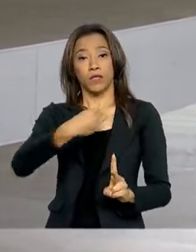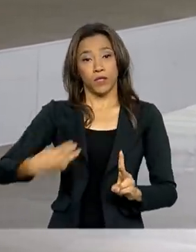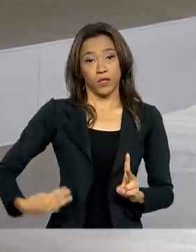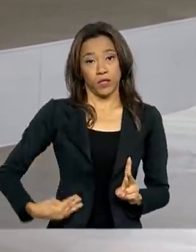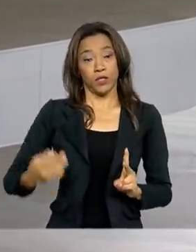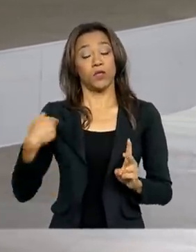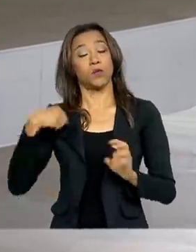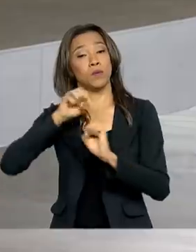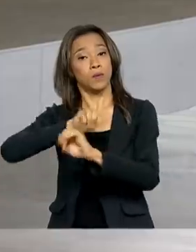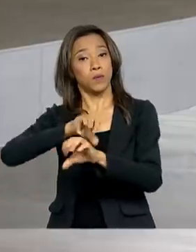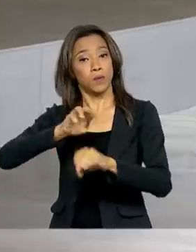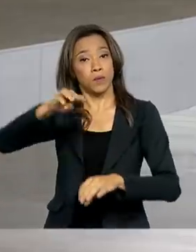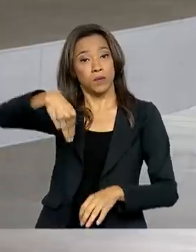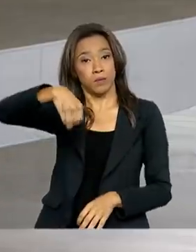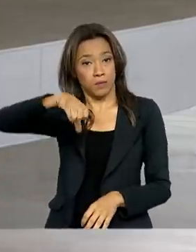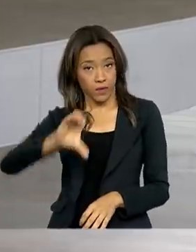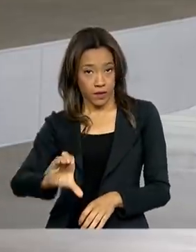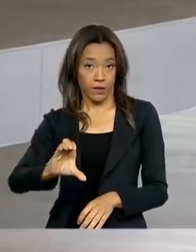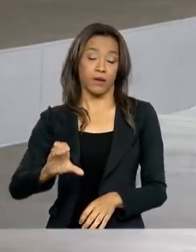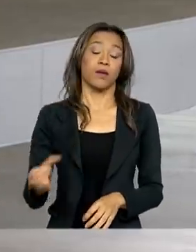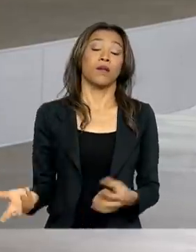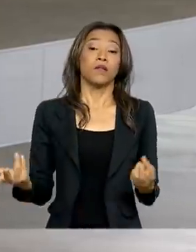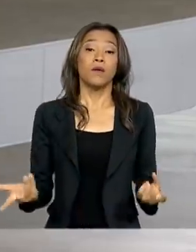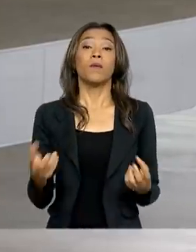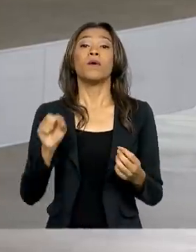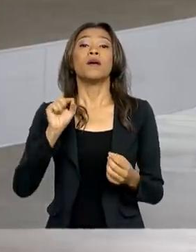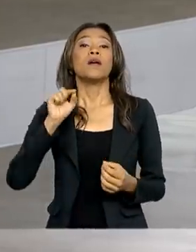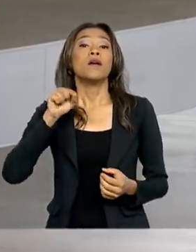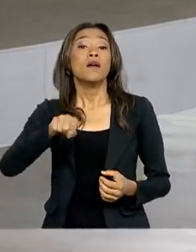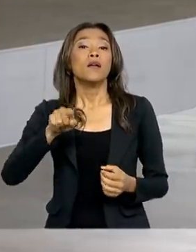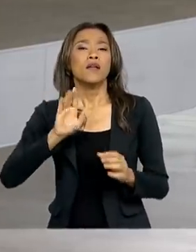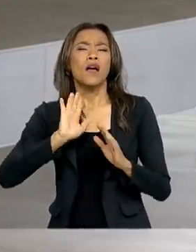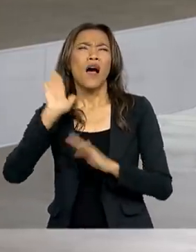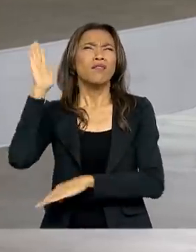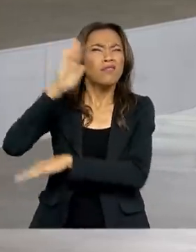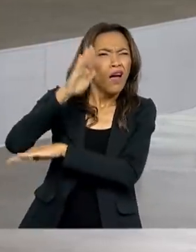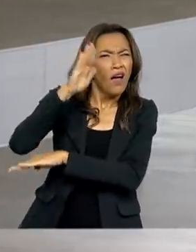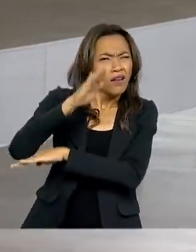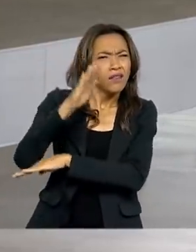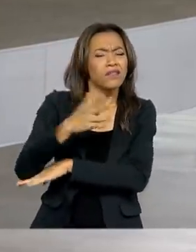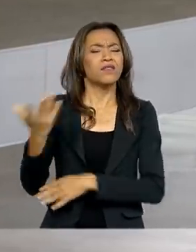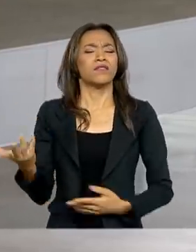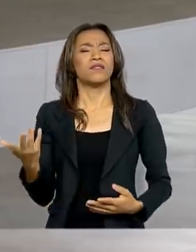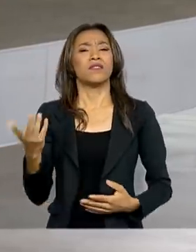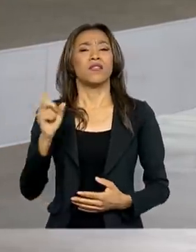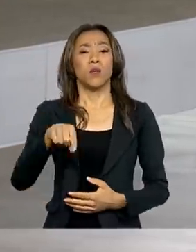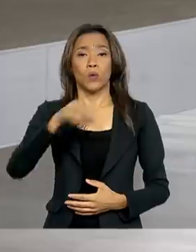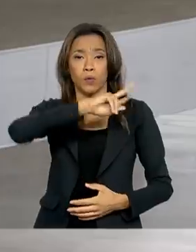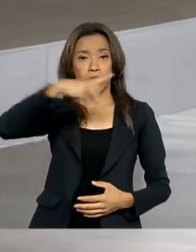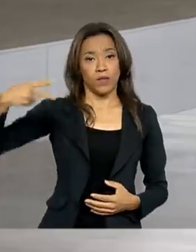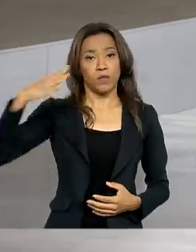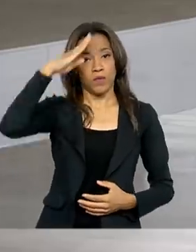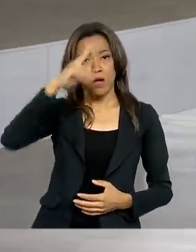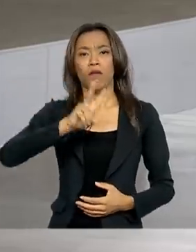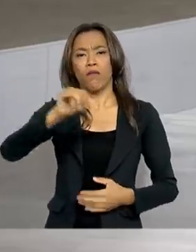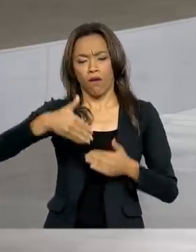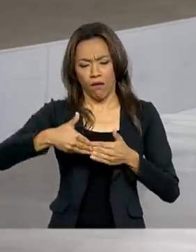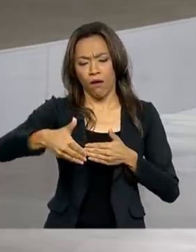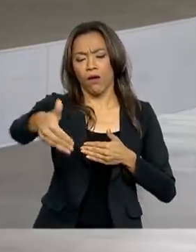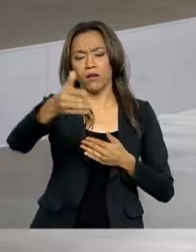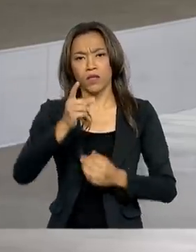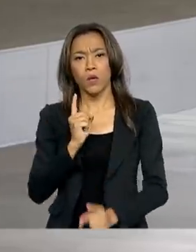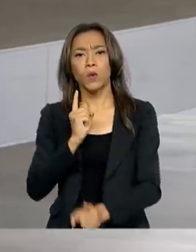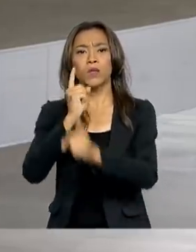Educação, Abraham Weintraub. Além disso, hoje, no final da tarde, o presidente Jair Bolsonaro deve se encontrar com o